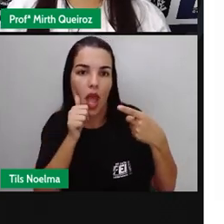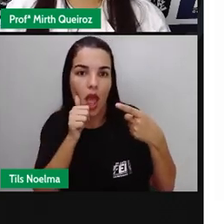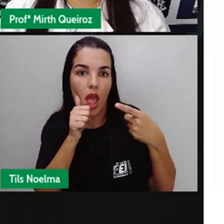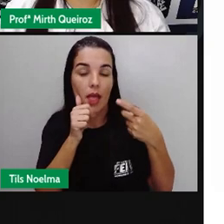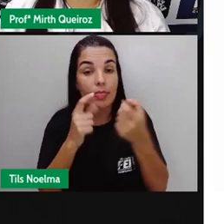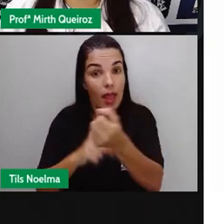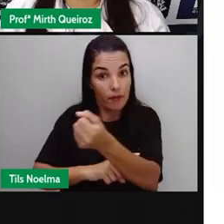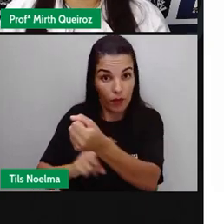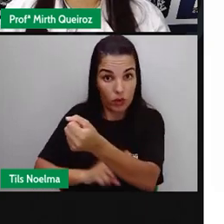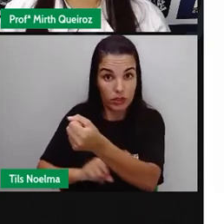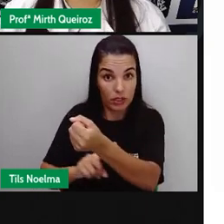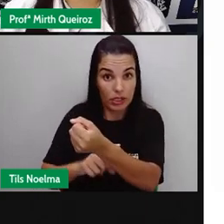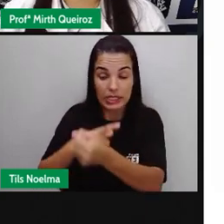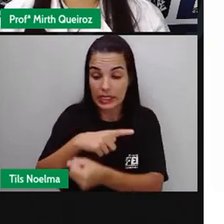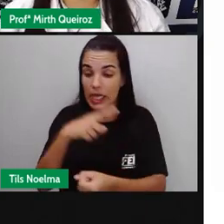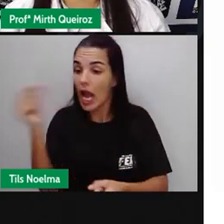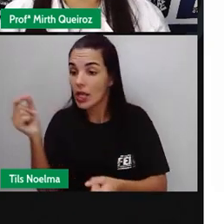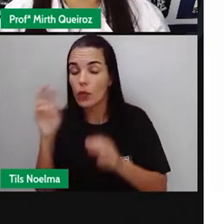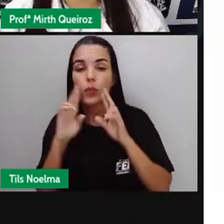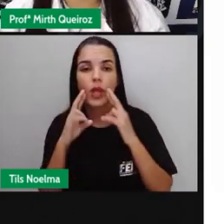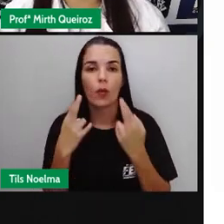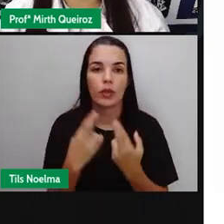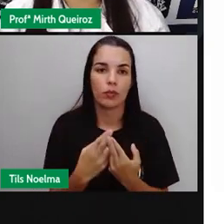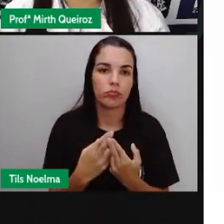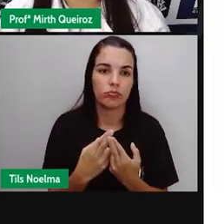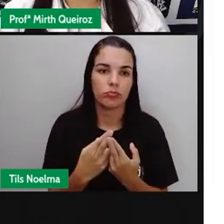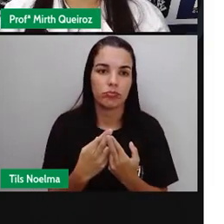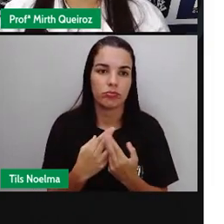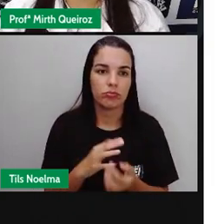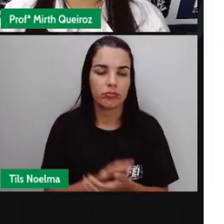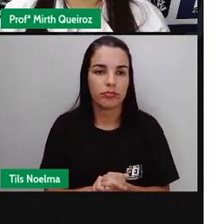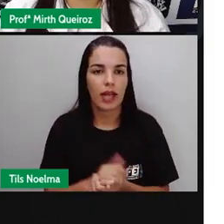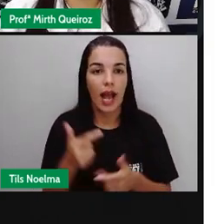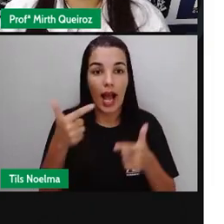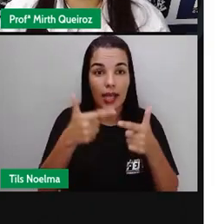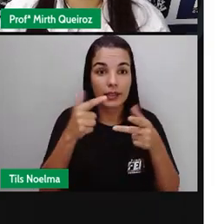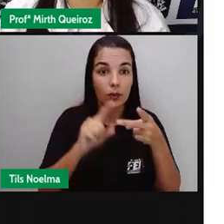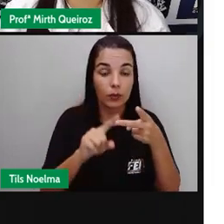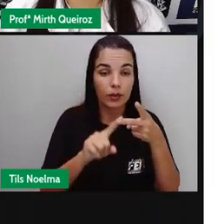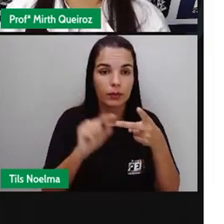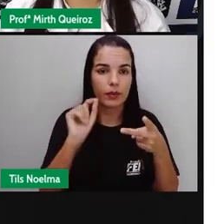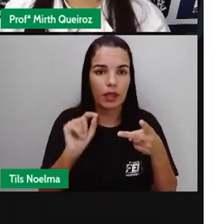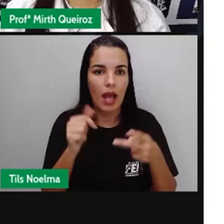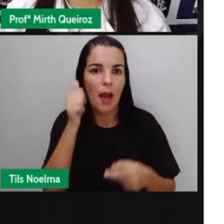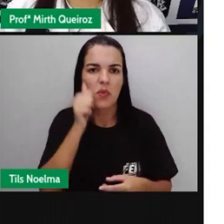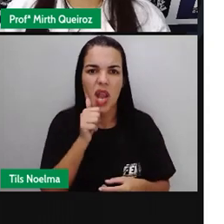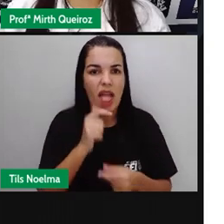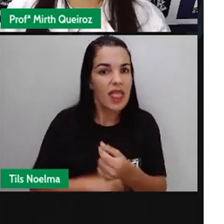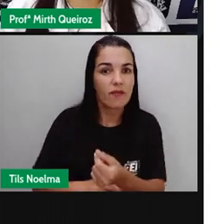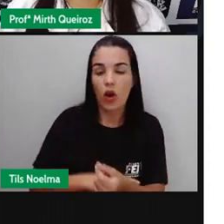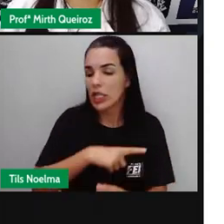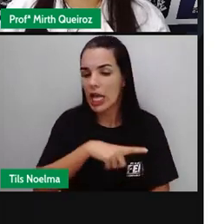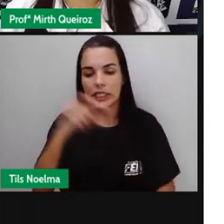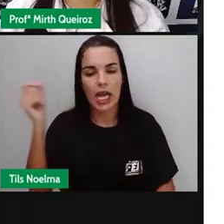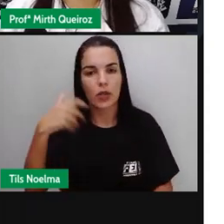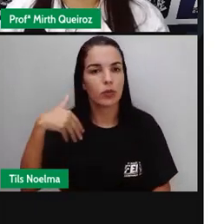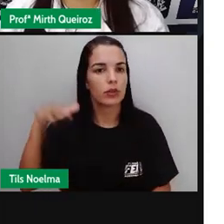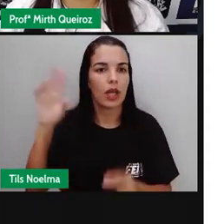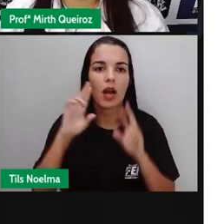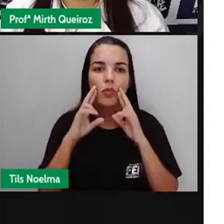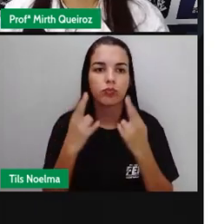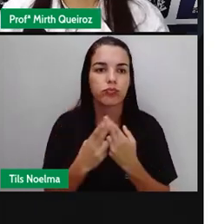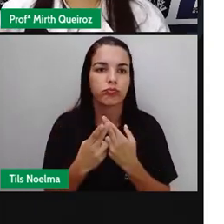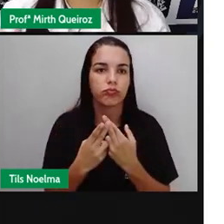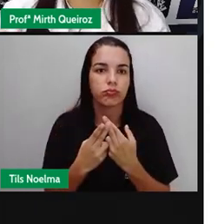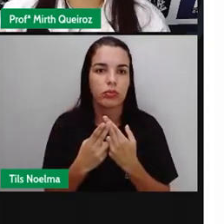nervosa saiu da reunião. E a segunda frase, a mulher nervosa saiu da